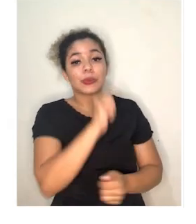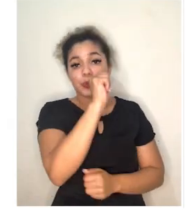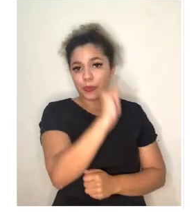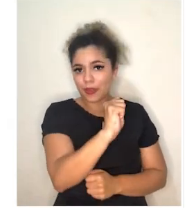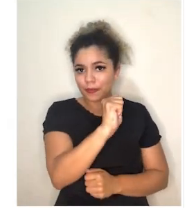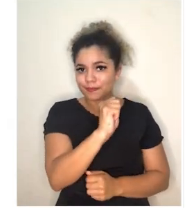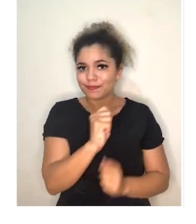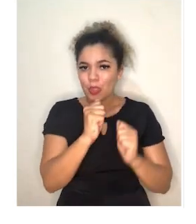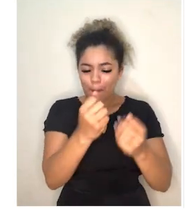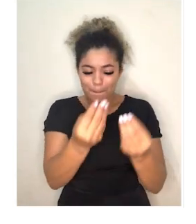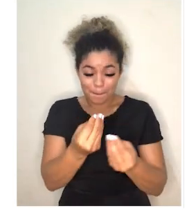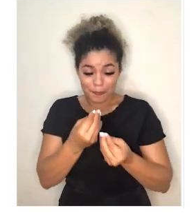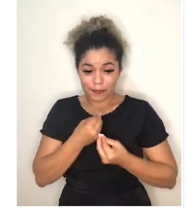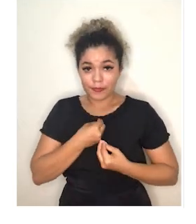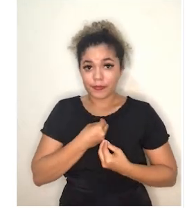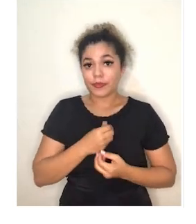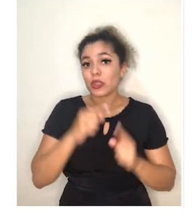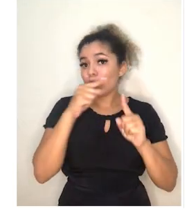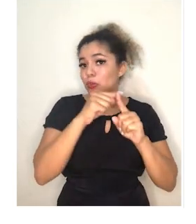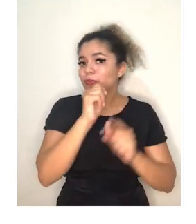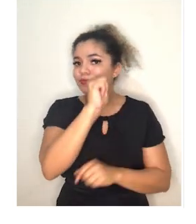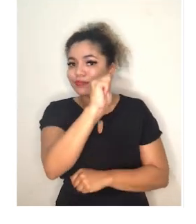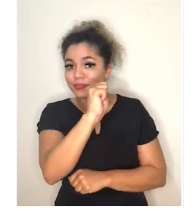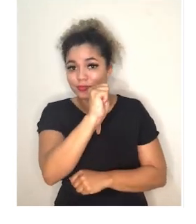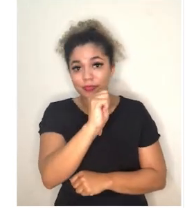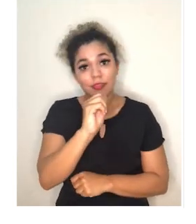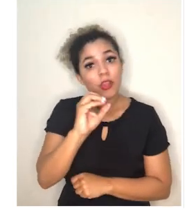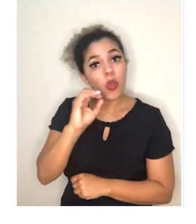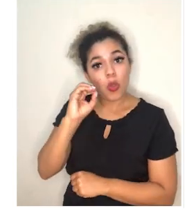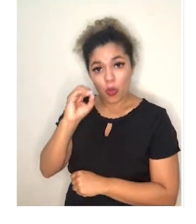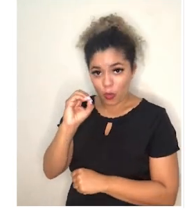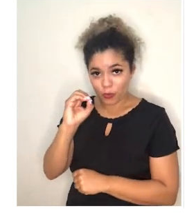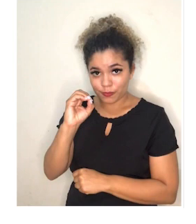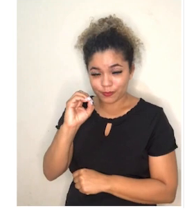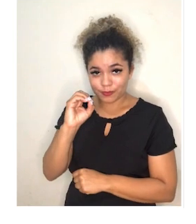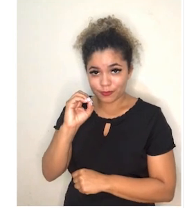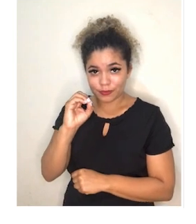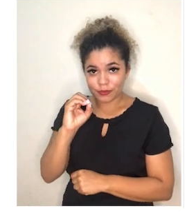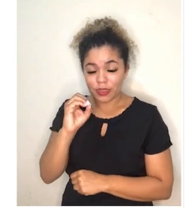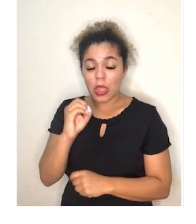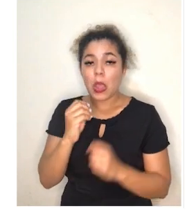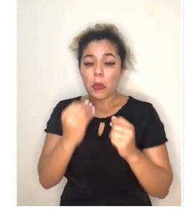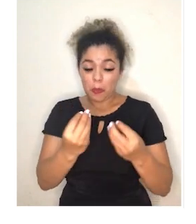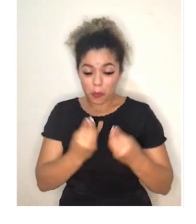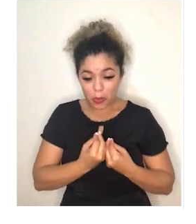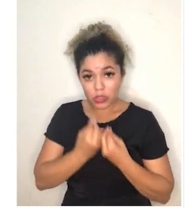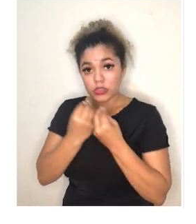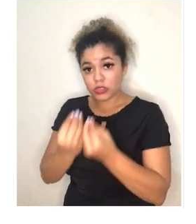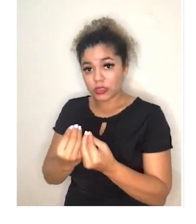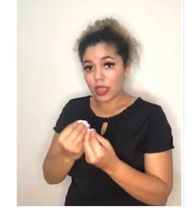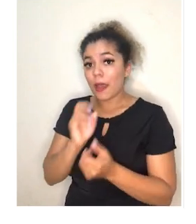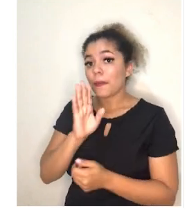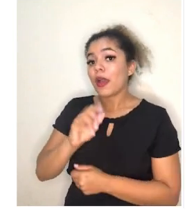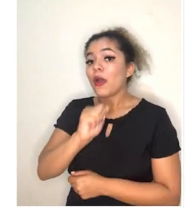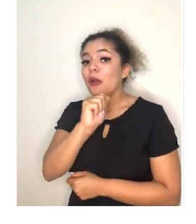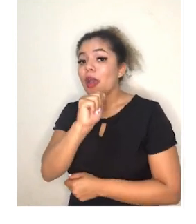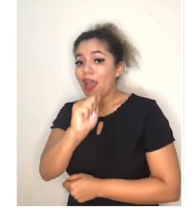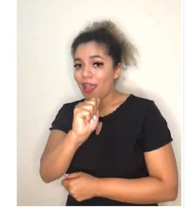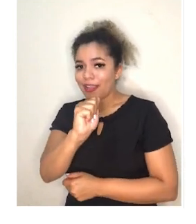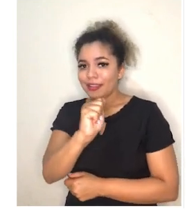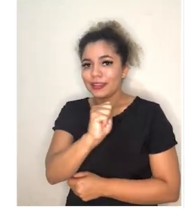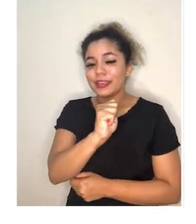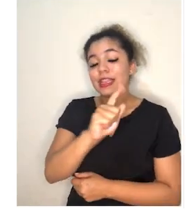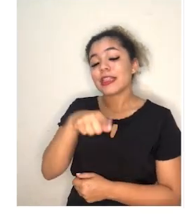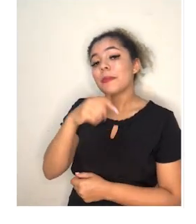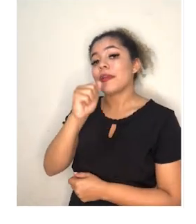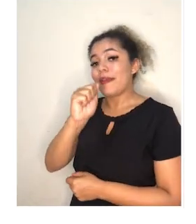podem receber sangues dos tipos A e tipo O, e podem doar para os sangues do tipo A